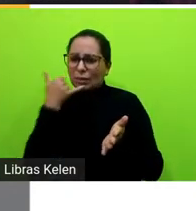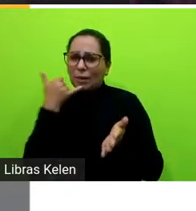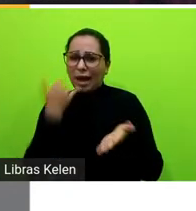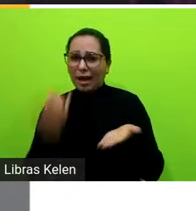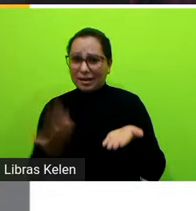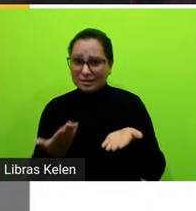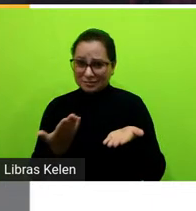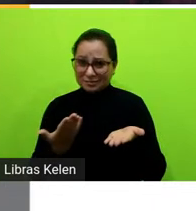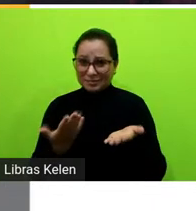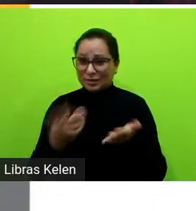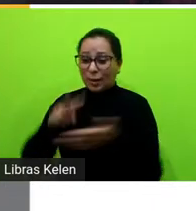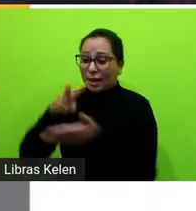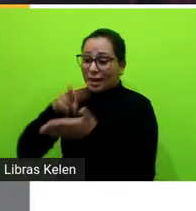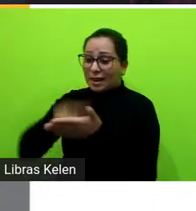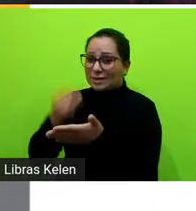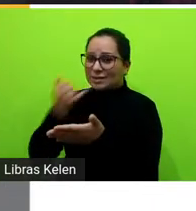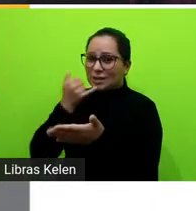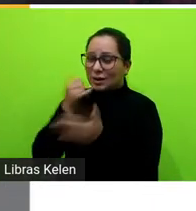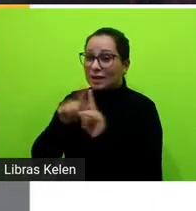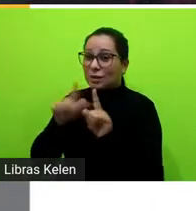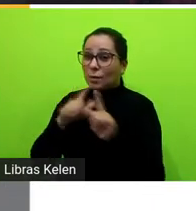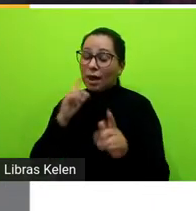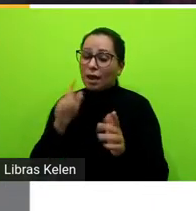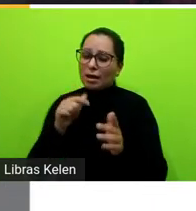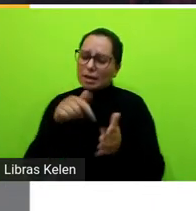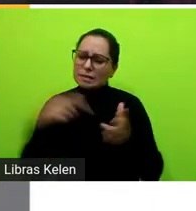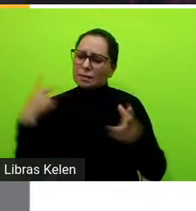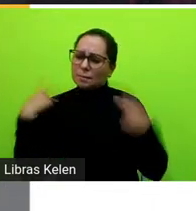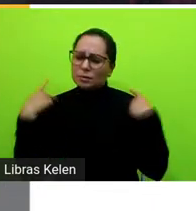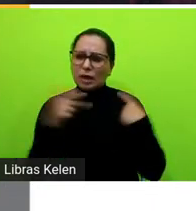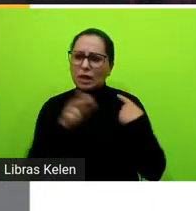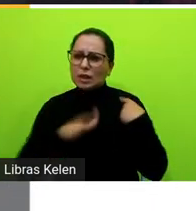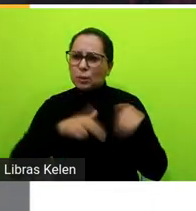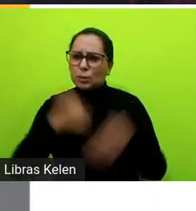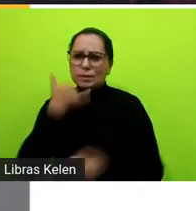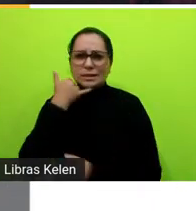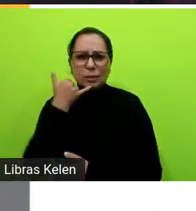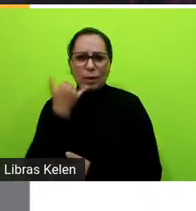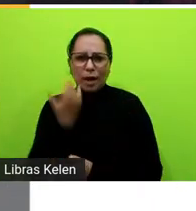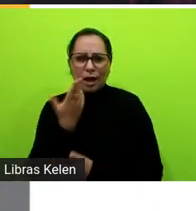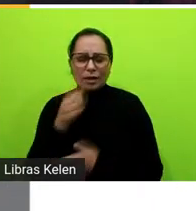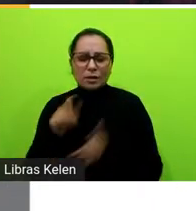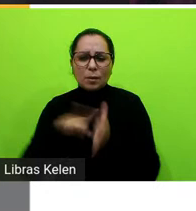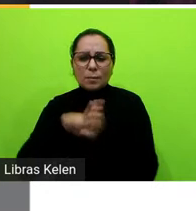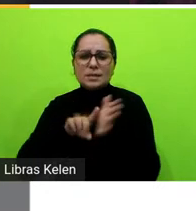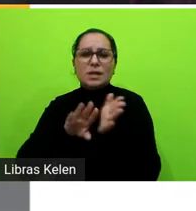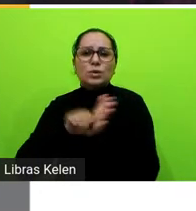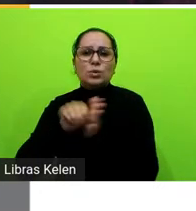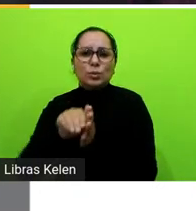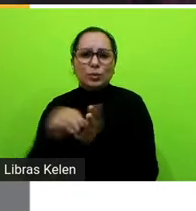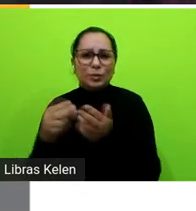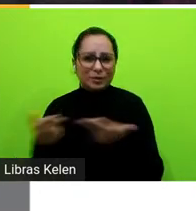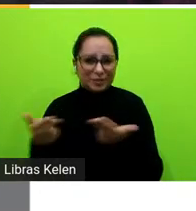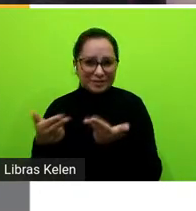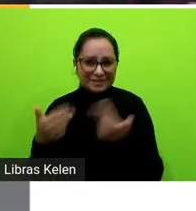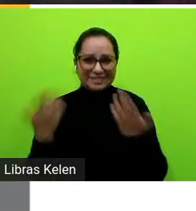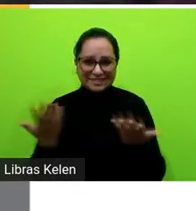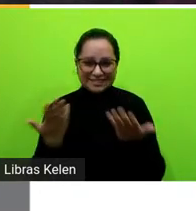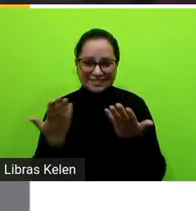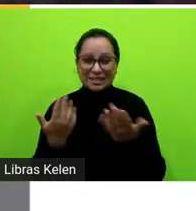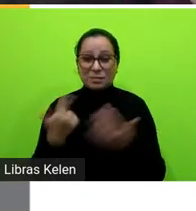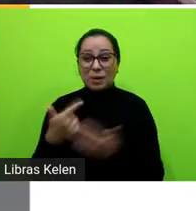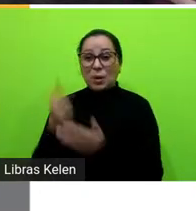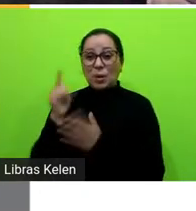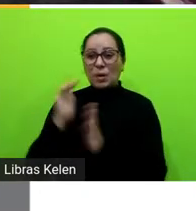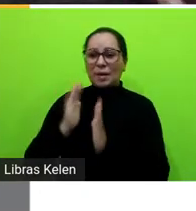celular o que eu estou dizendo é assim essa personagem não usa um celular para procurar no Google né quando a